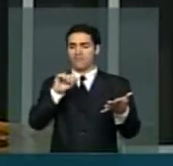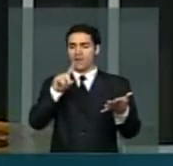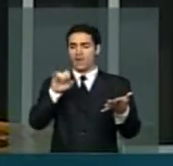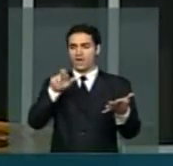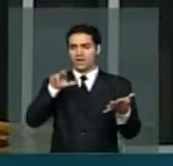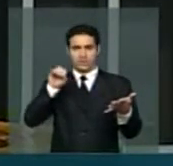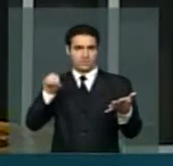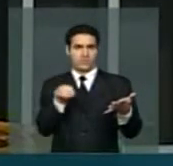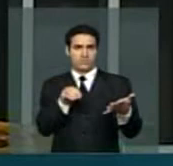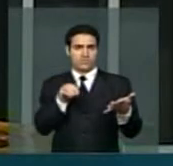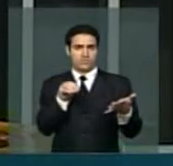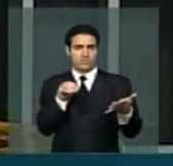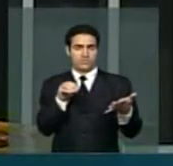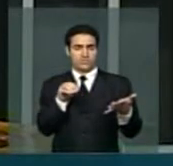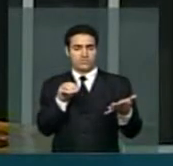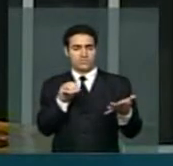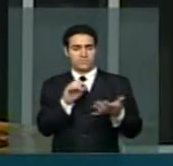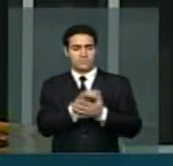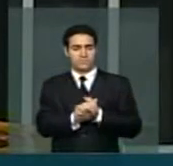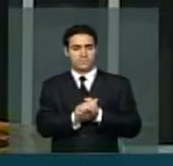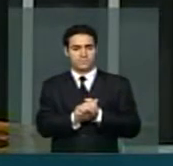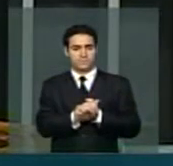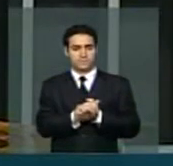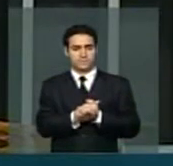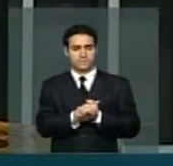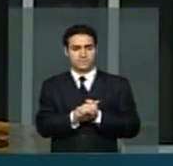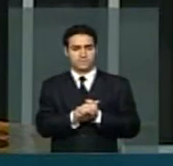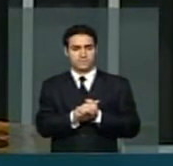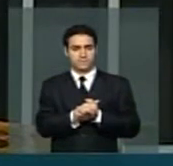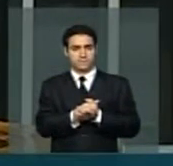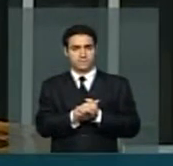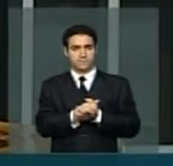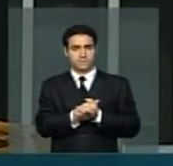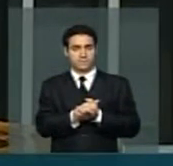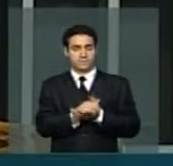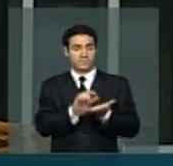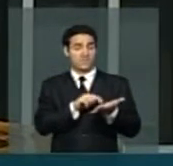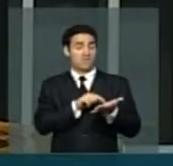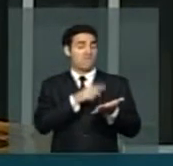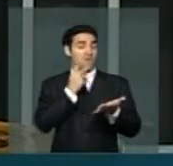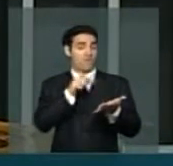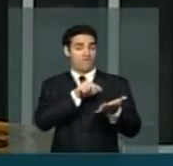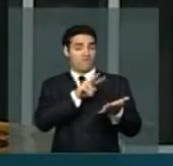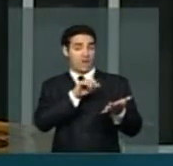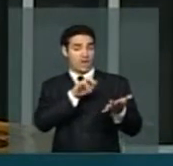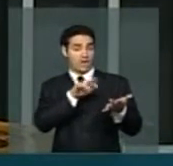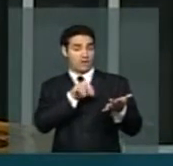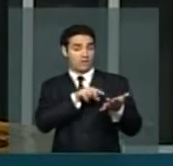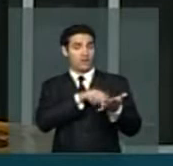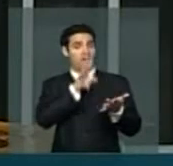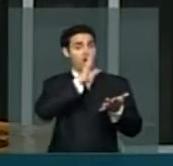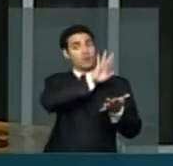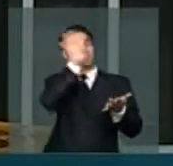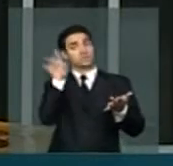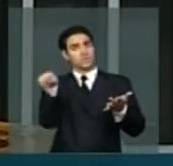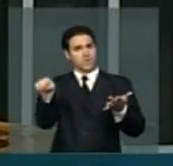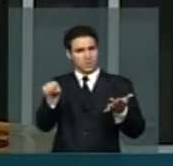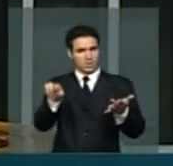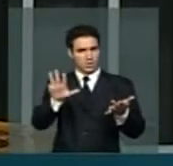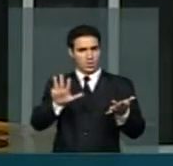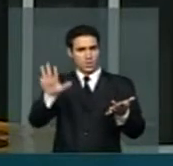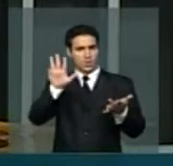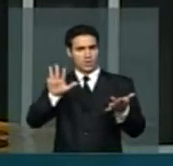dado um depoimento em que acusava o nosso ex-presidente